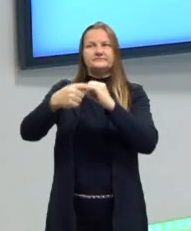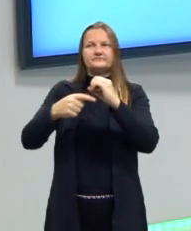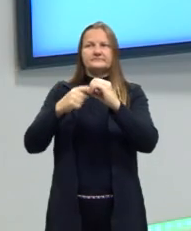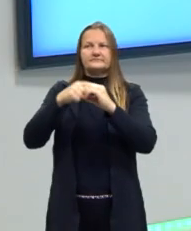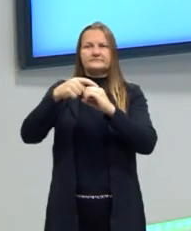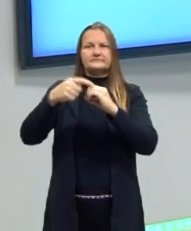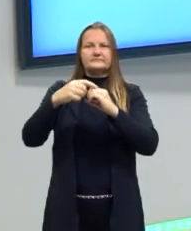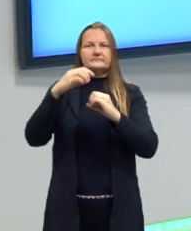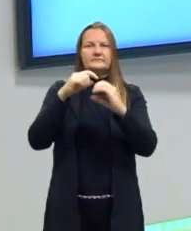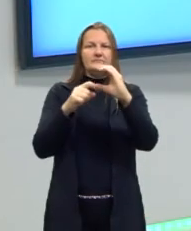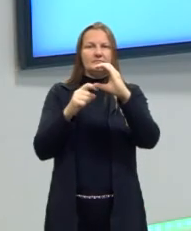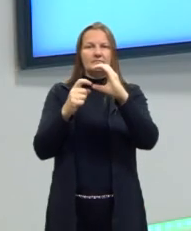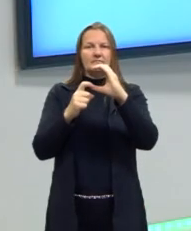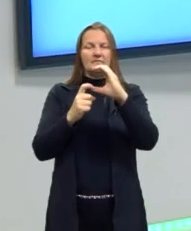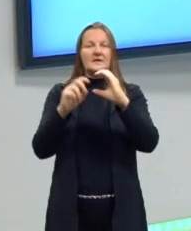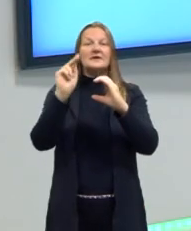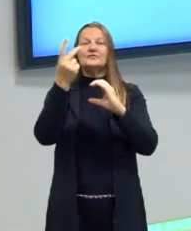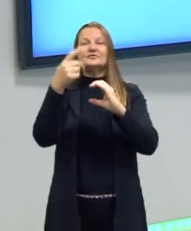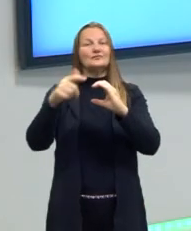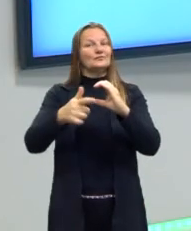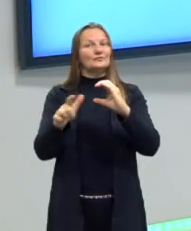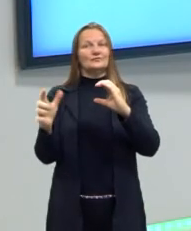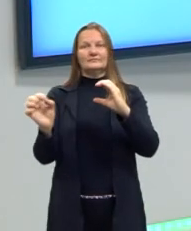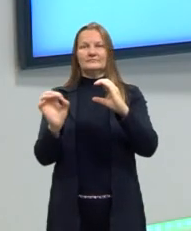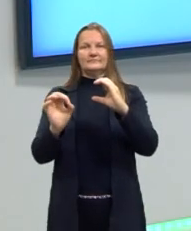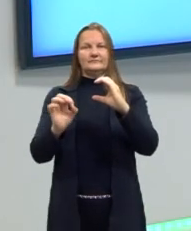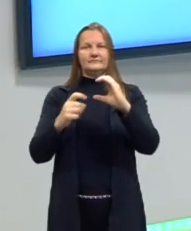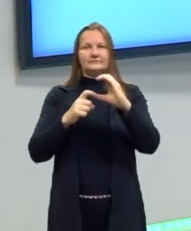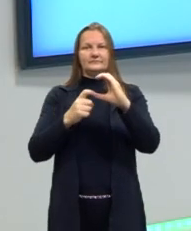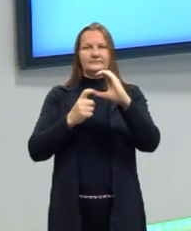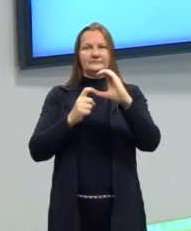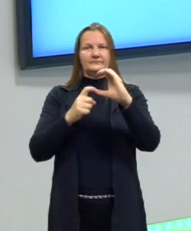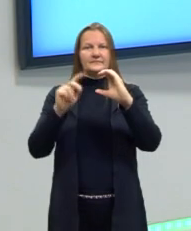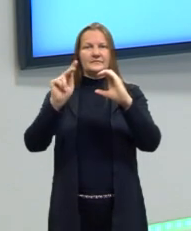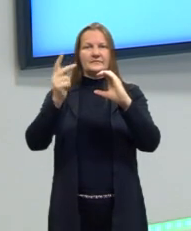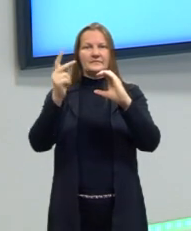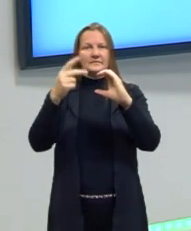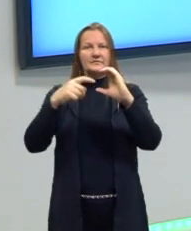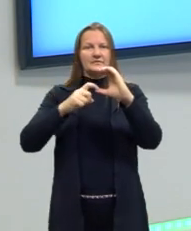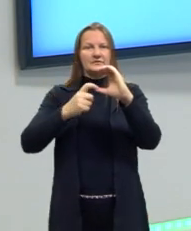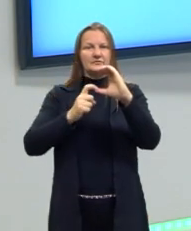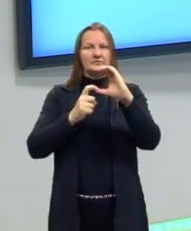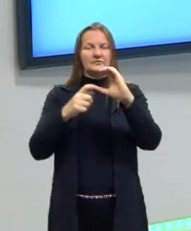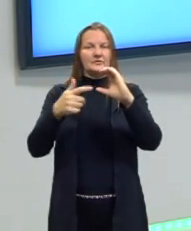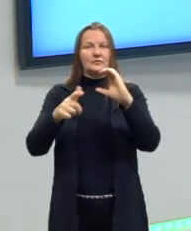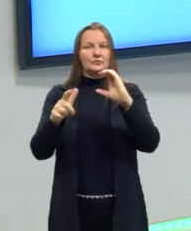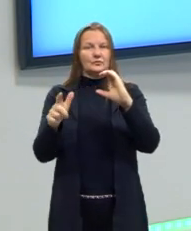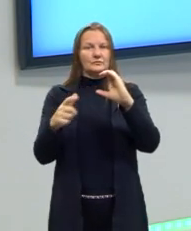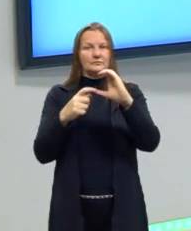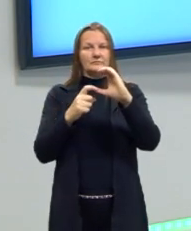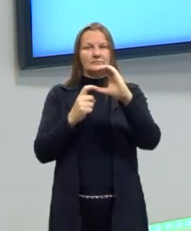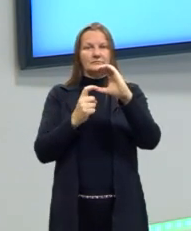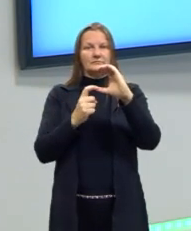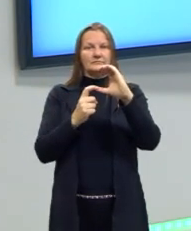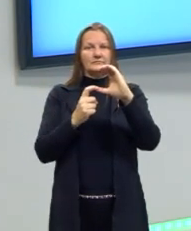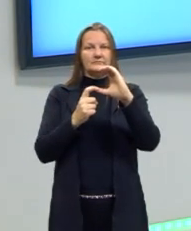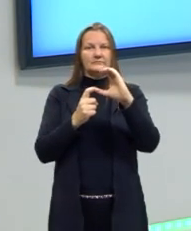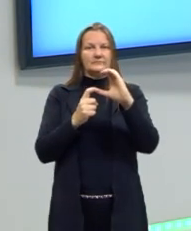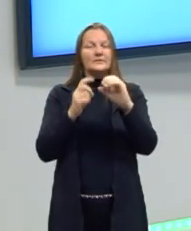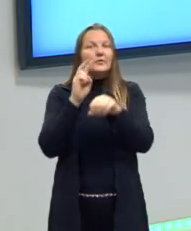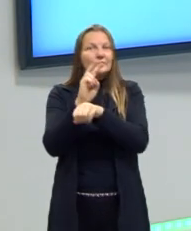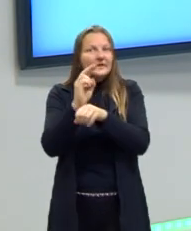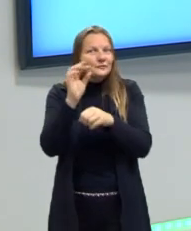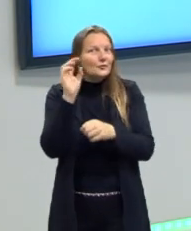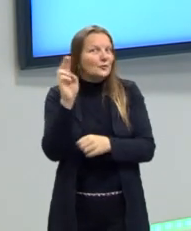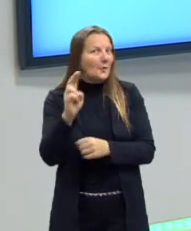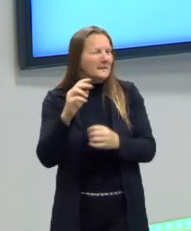nitrogênio. Hidrogênio, desculpa. Vai ser fácil confundir os nomes hoje, são todos muito parecidos. Tem que prestar bastante atenção.